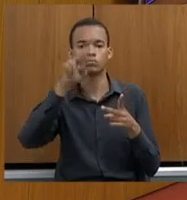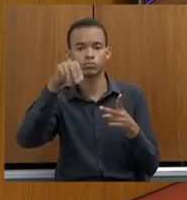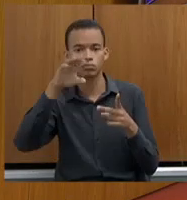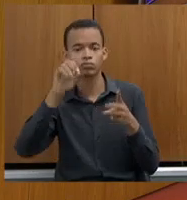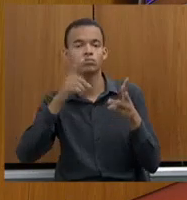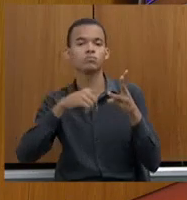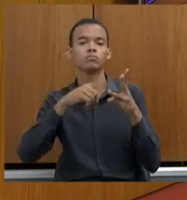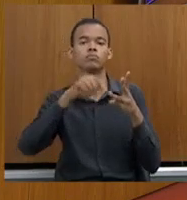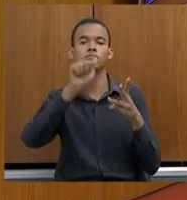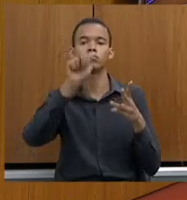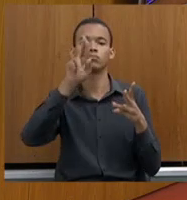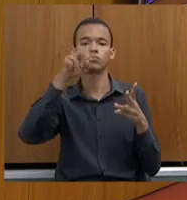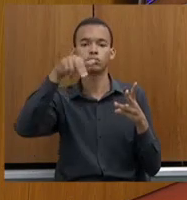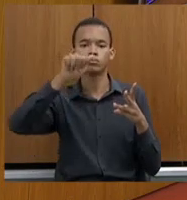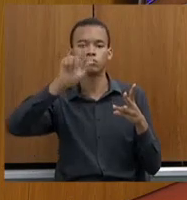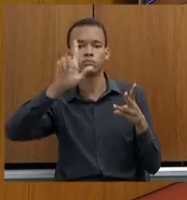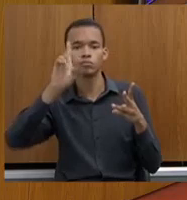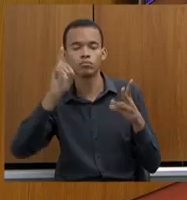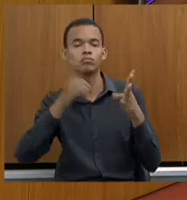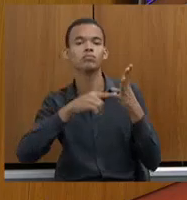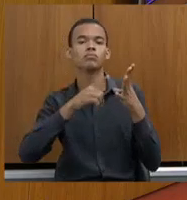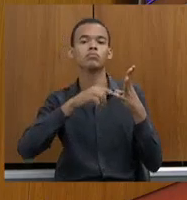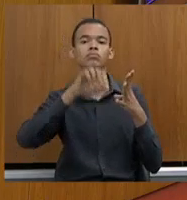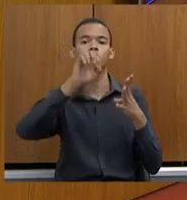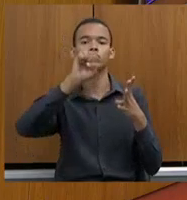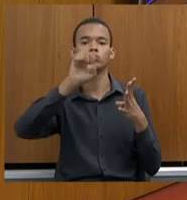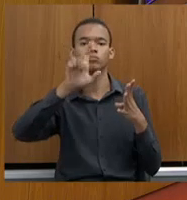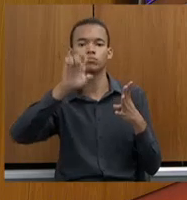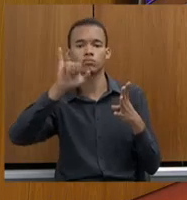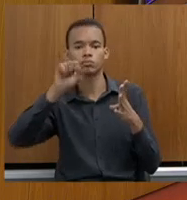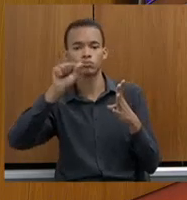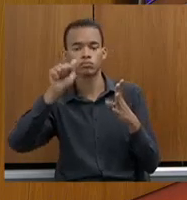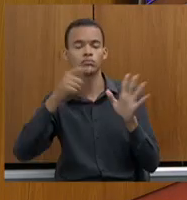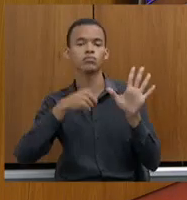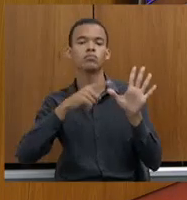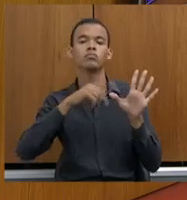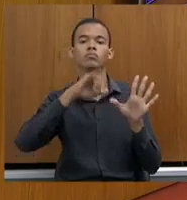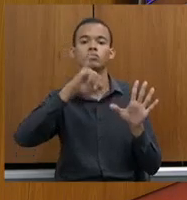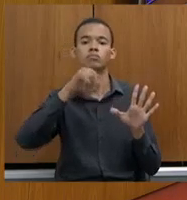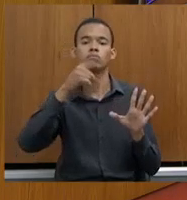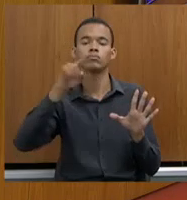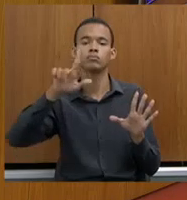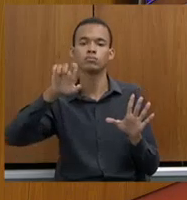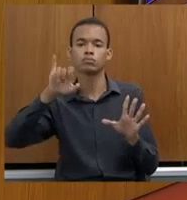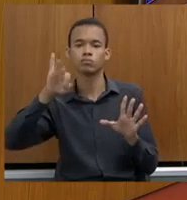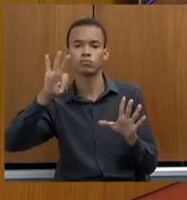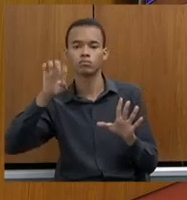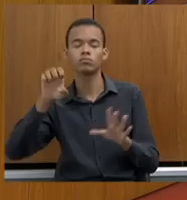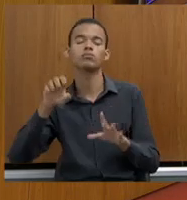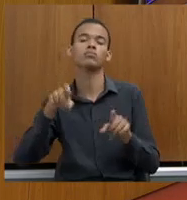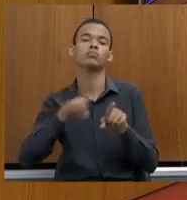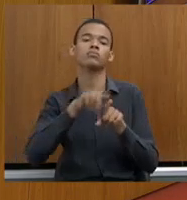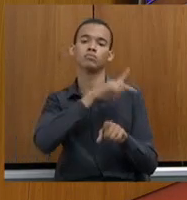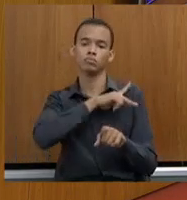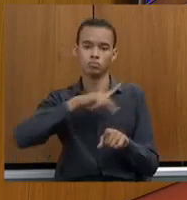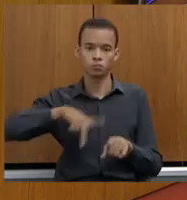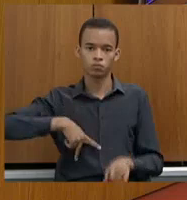deputada Celise, nosso deputado João Leite, e a você, presidente, deputado Sargento Rodrigues.